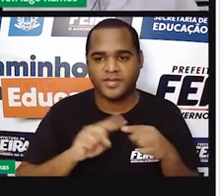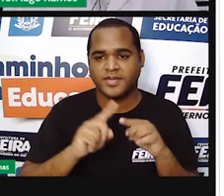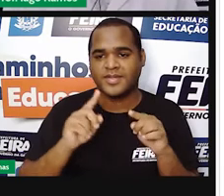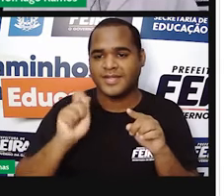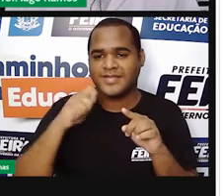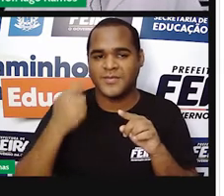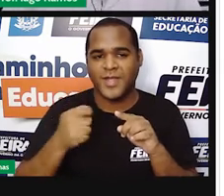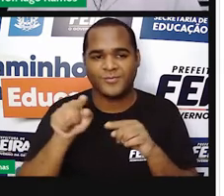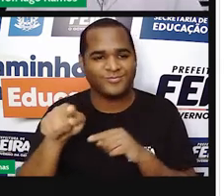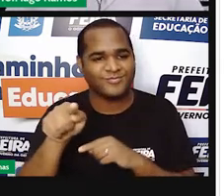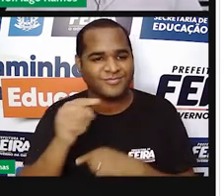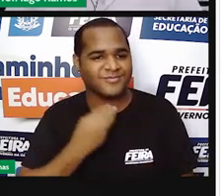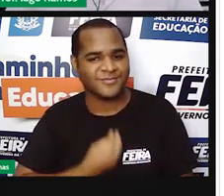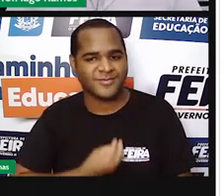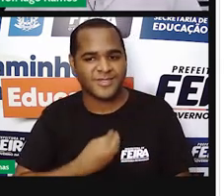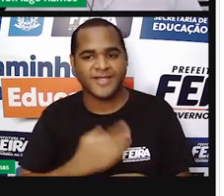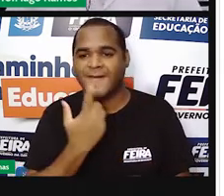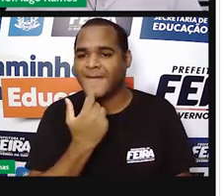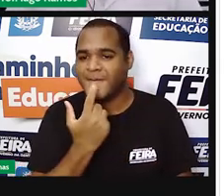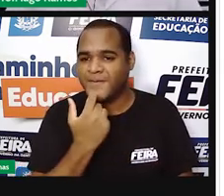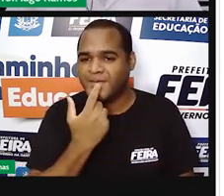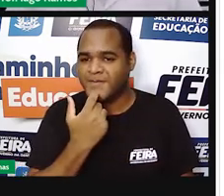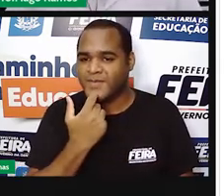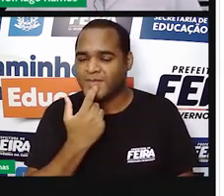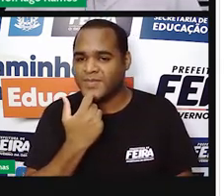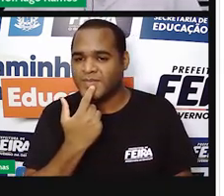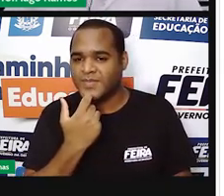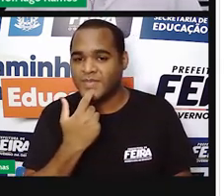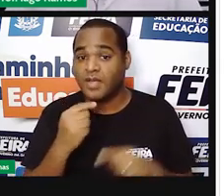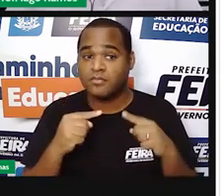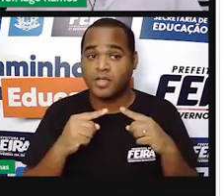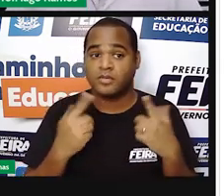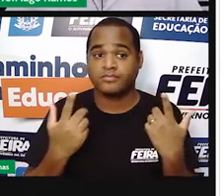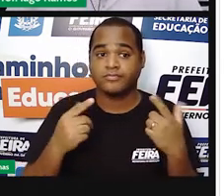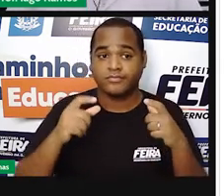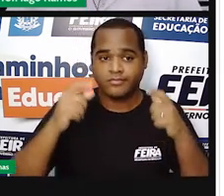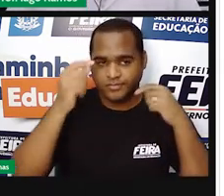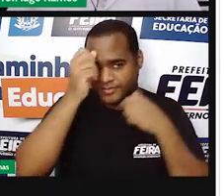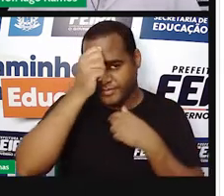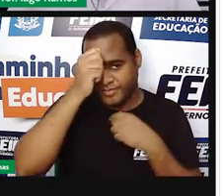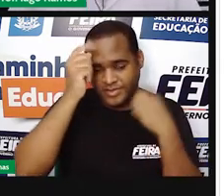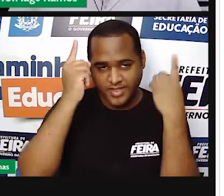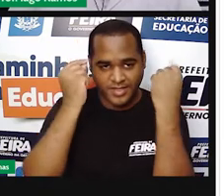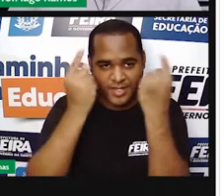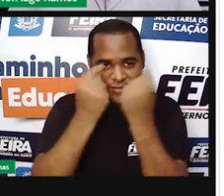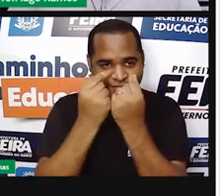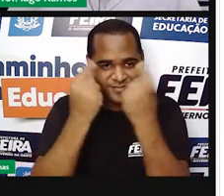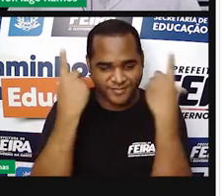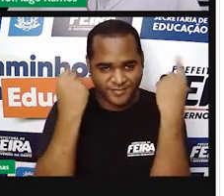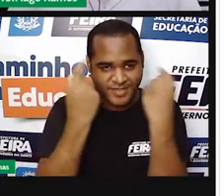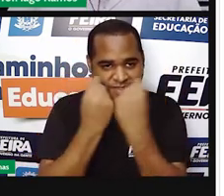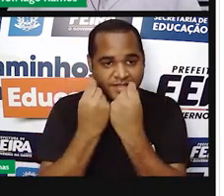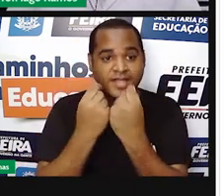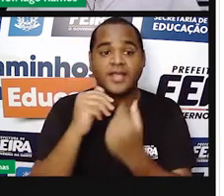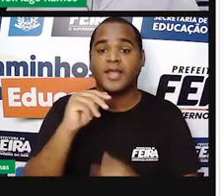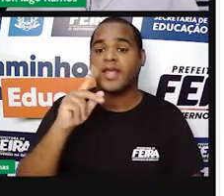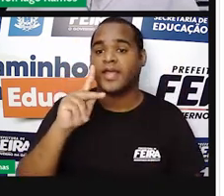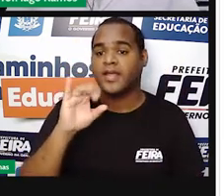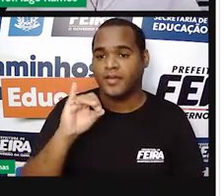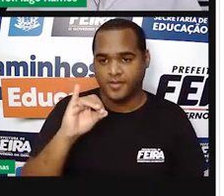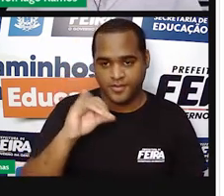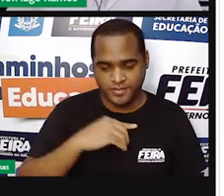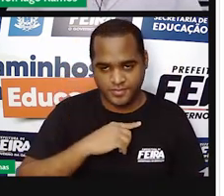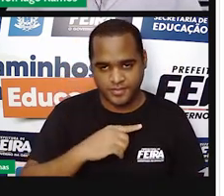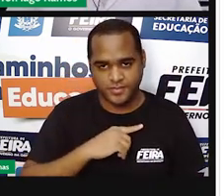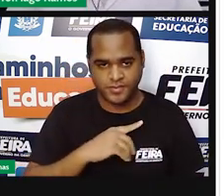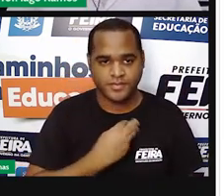símbolozinho que está grifado de vermelho aqui que é um símbolo grego. Um símbolo usado para representar o número pi. E